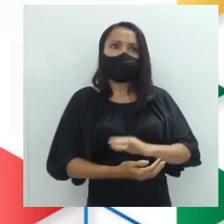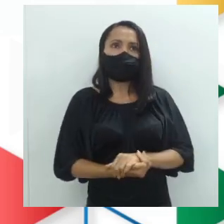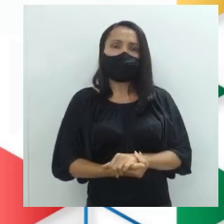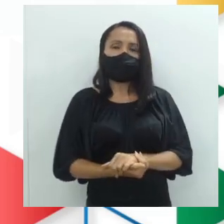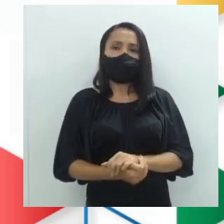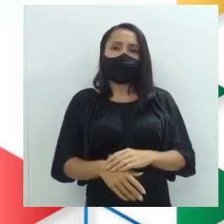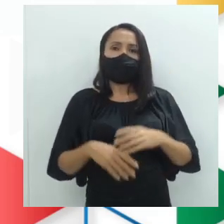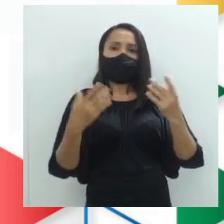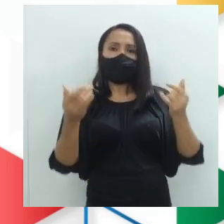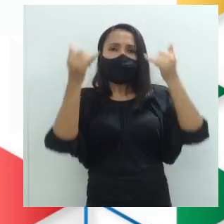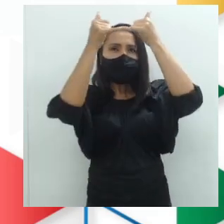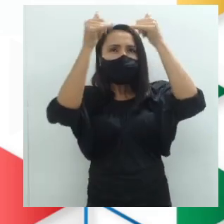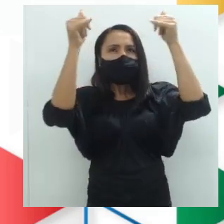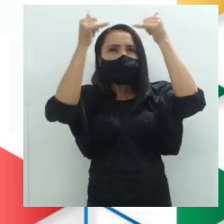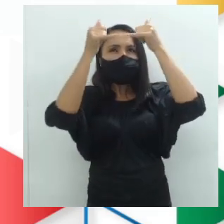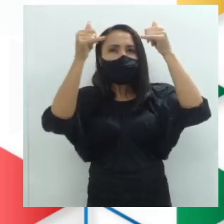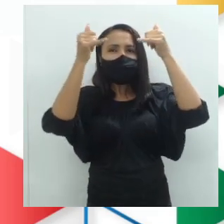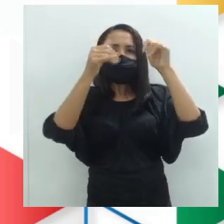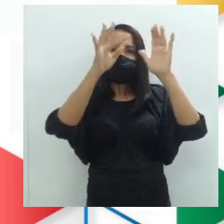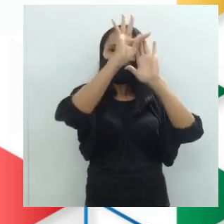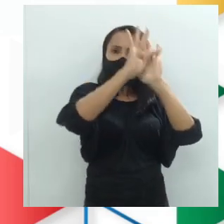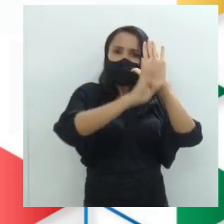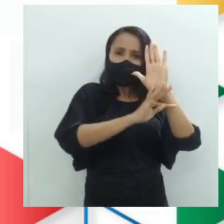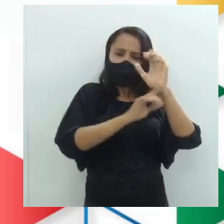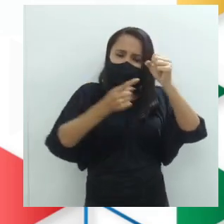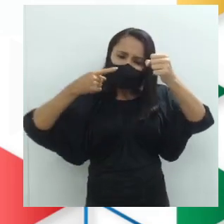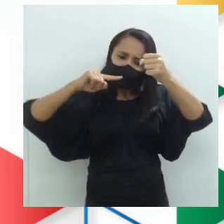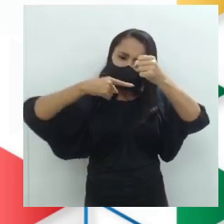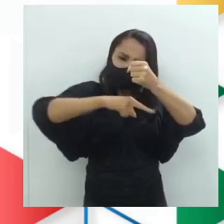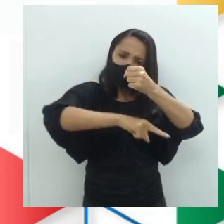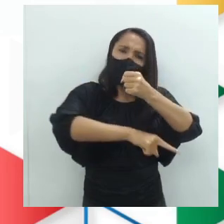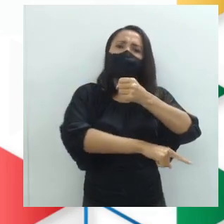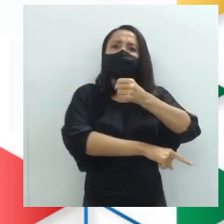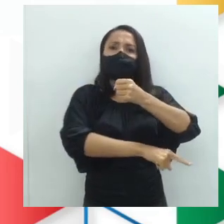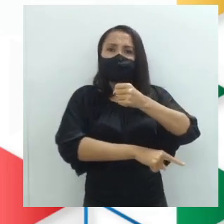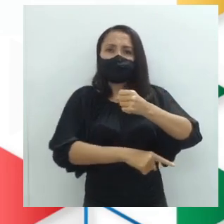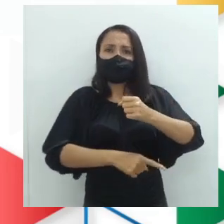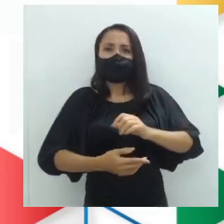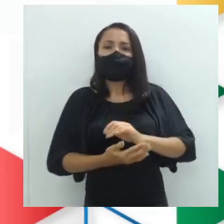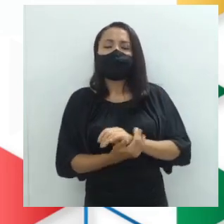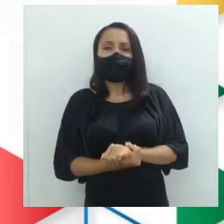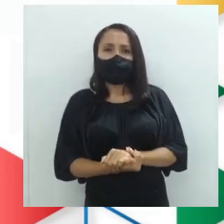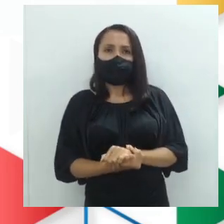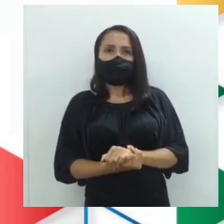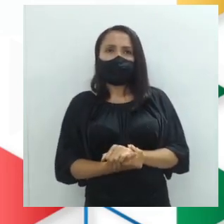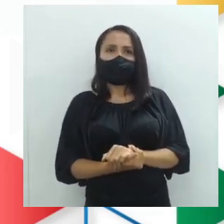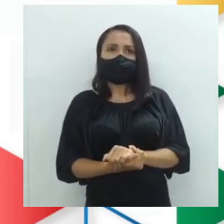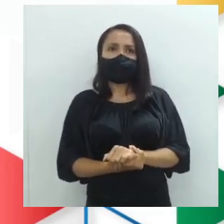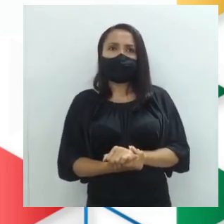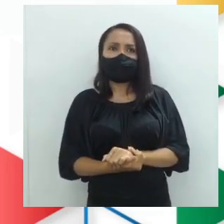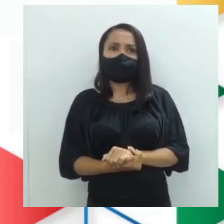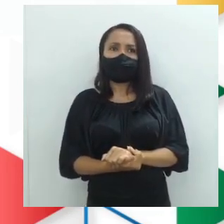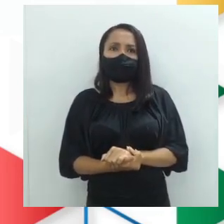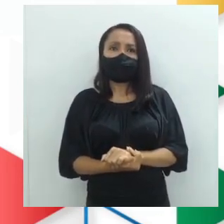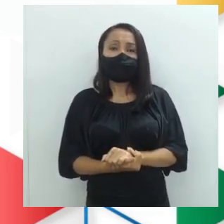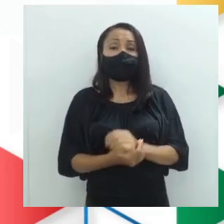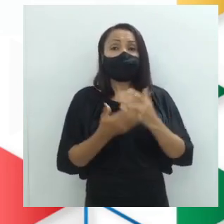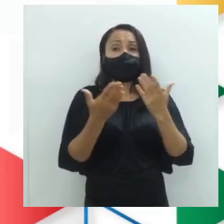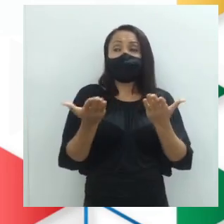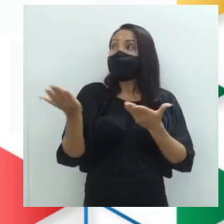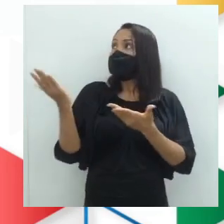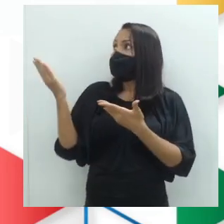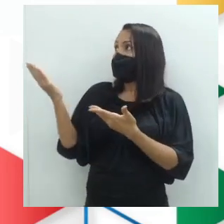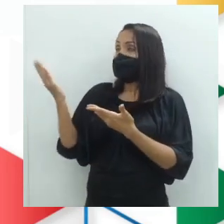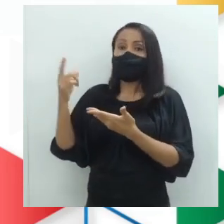entrelinhas do texto. Entrelinhas. O que está sob o texto. Debaixo do texto. E aqui eu